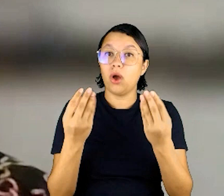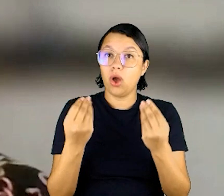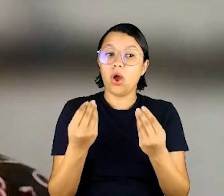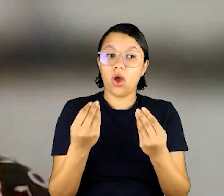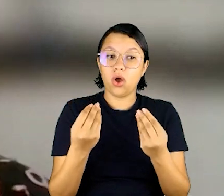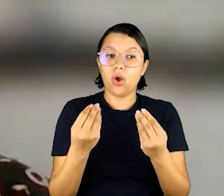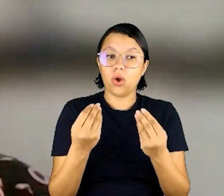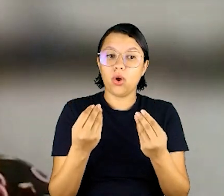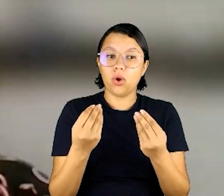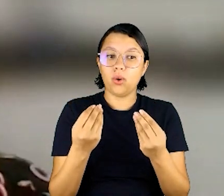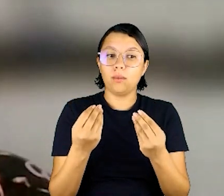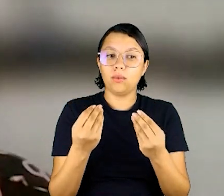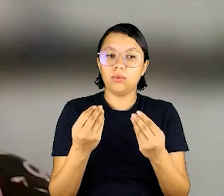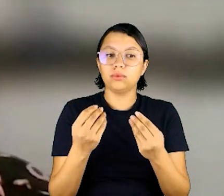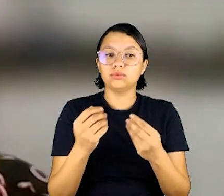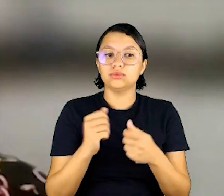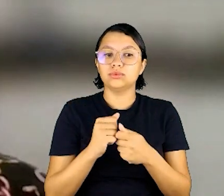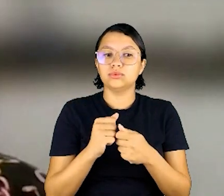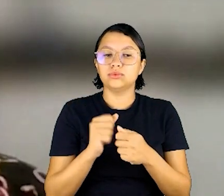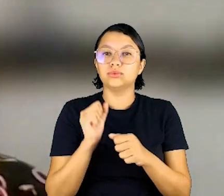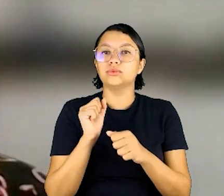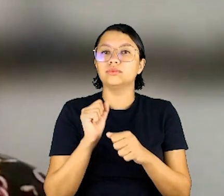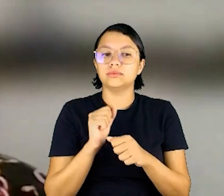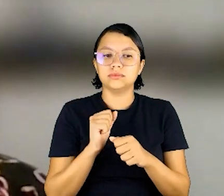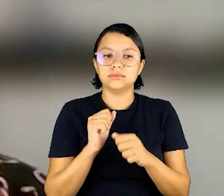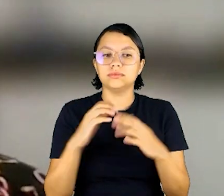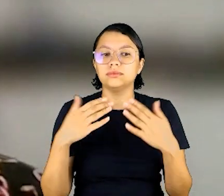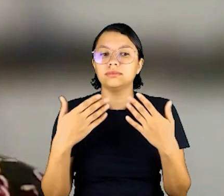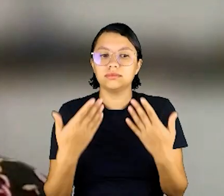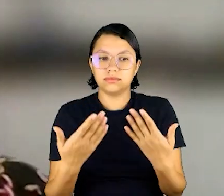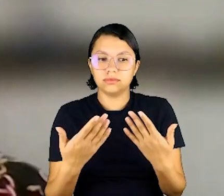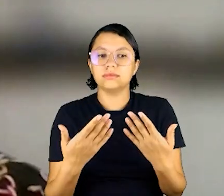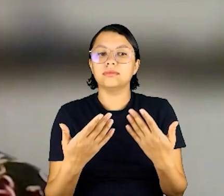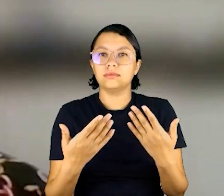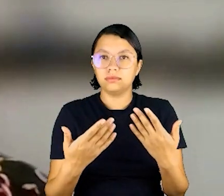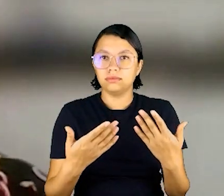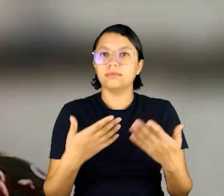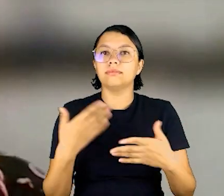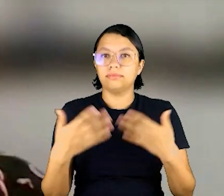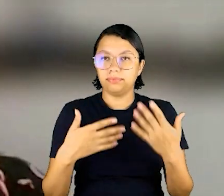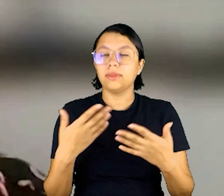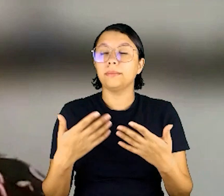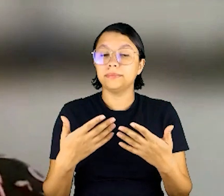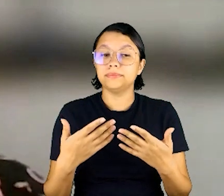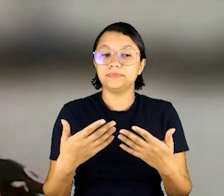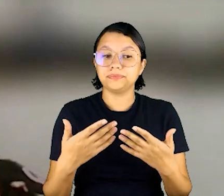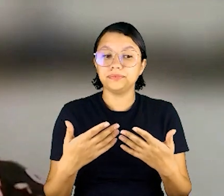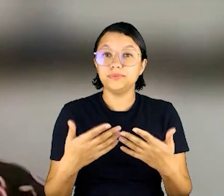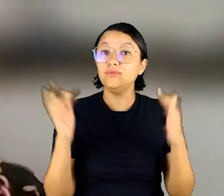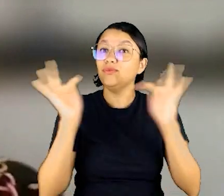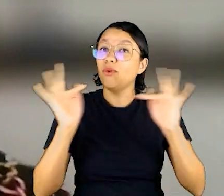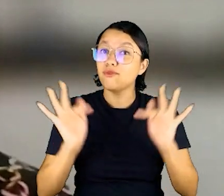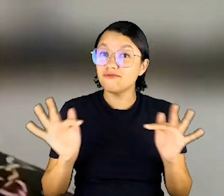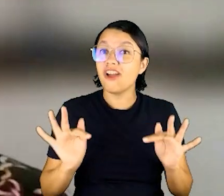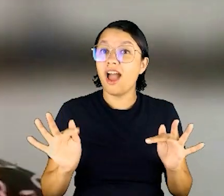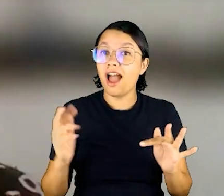super importante para ano que vem, né? Então, o ano que vem nunca chega. Então, eu fico muito